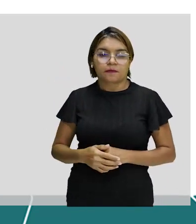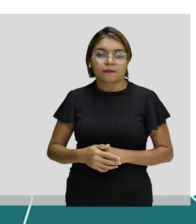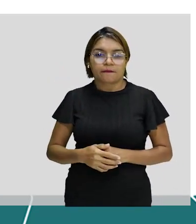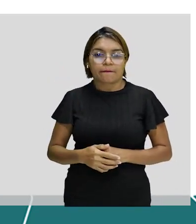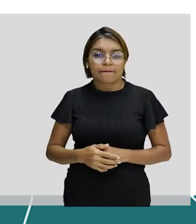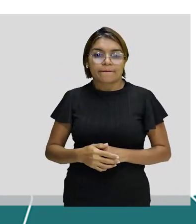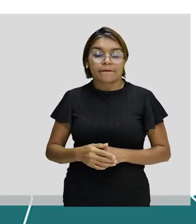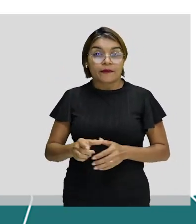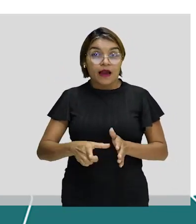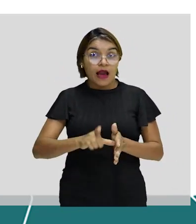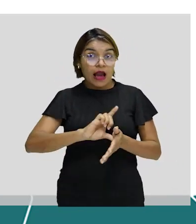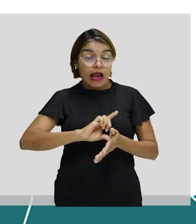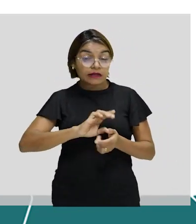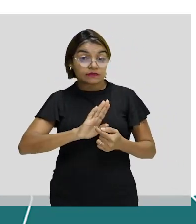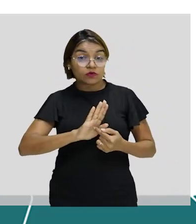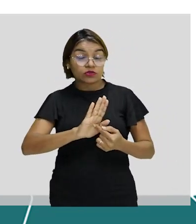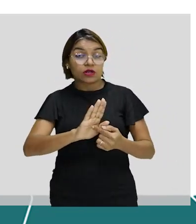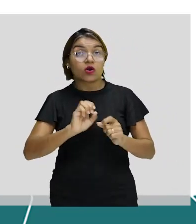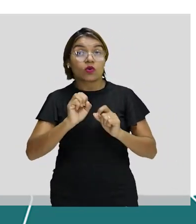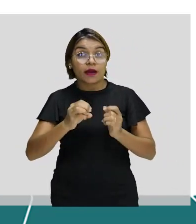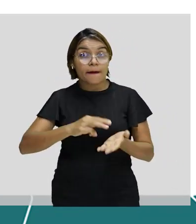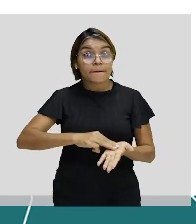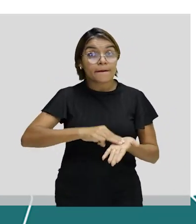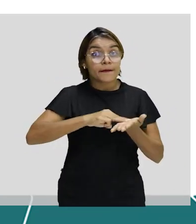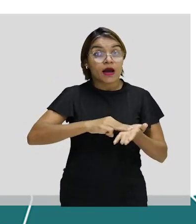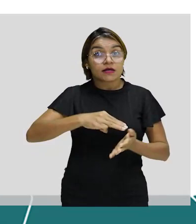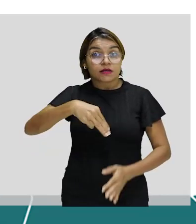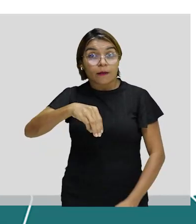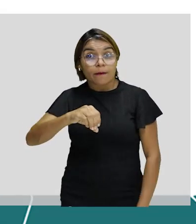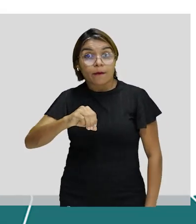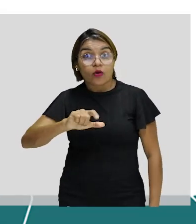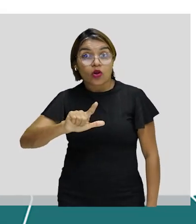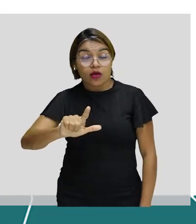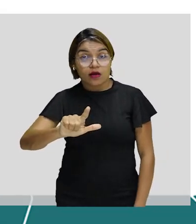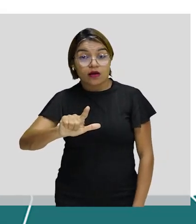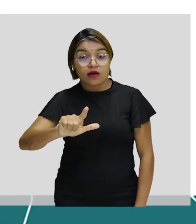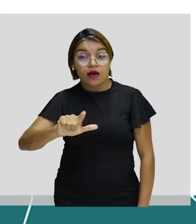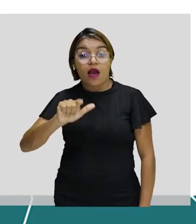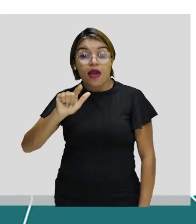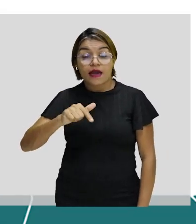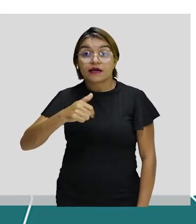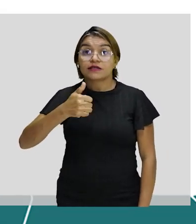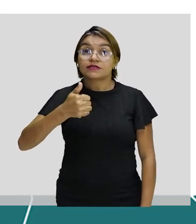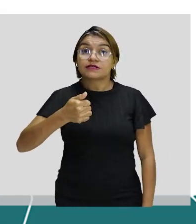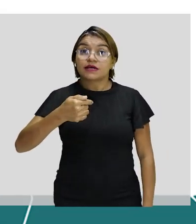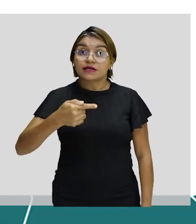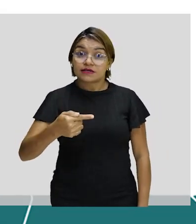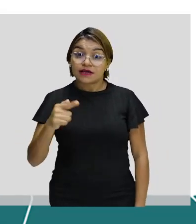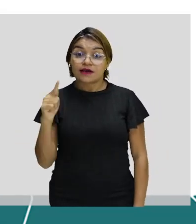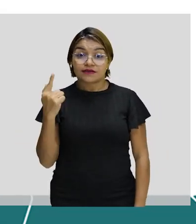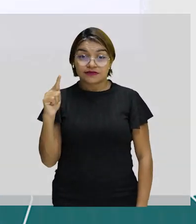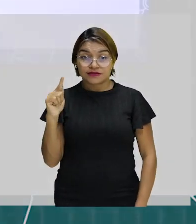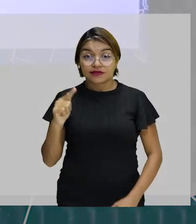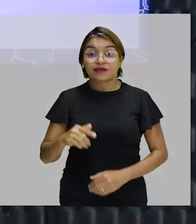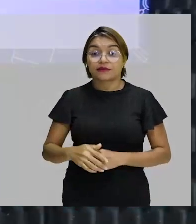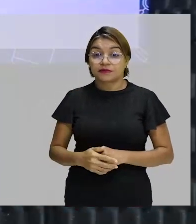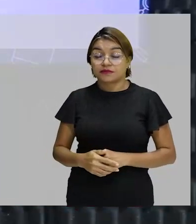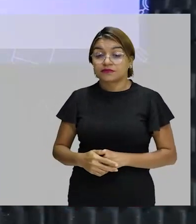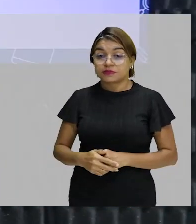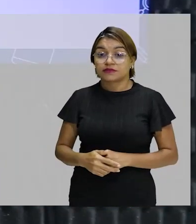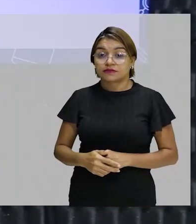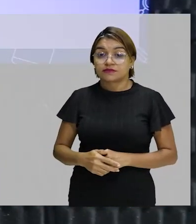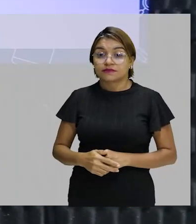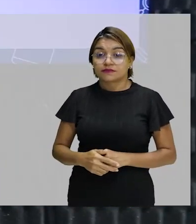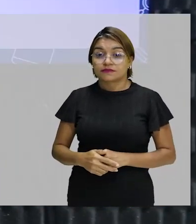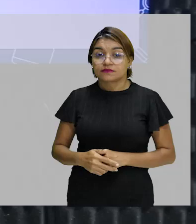situação anterior que a massa molar da amônia é de 17 gramas, certo? Então, olha só. 1